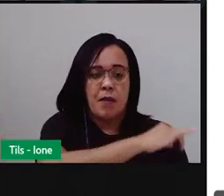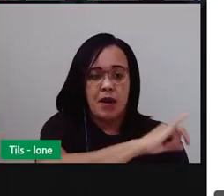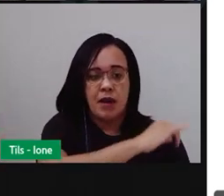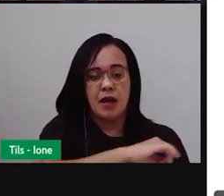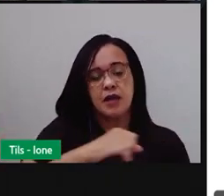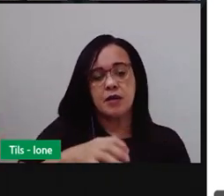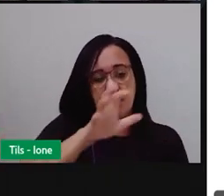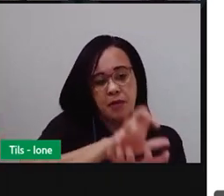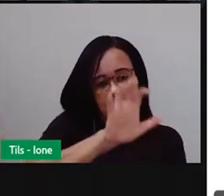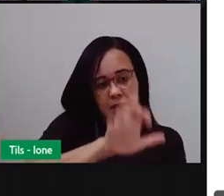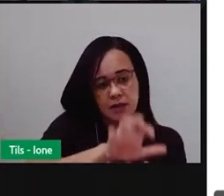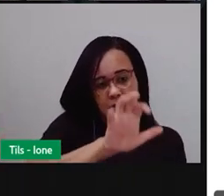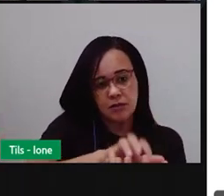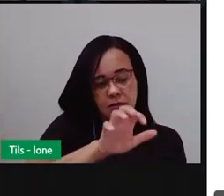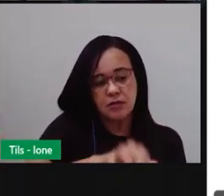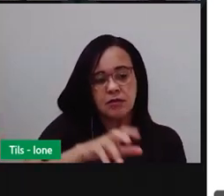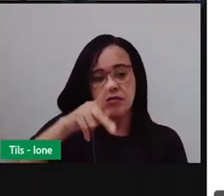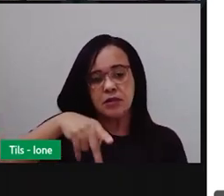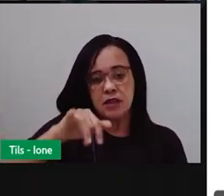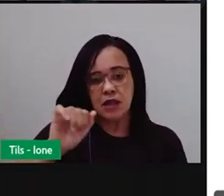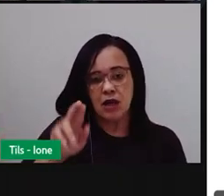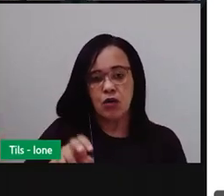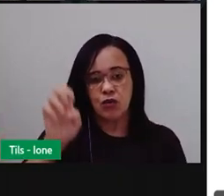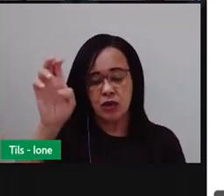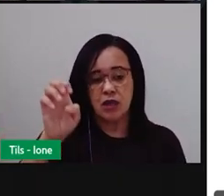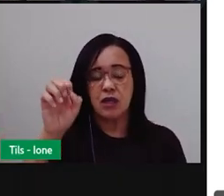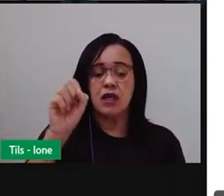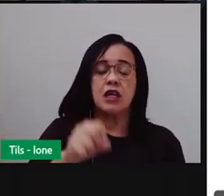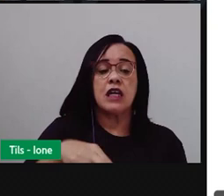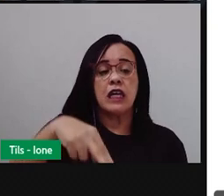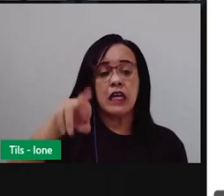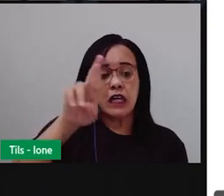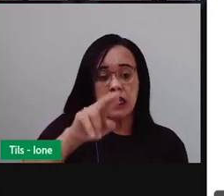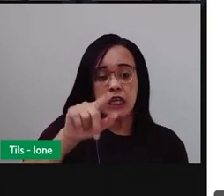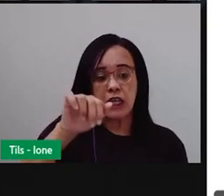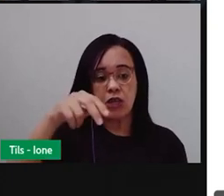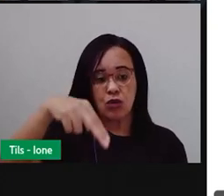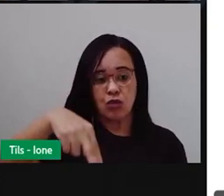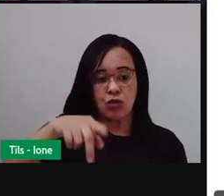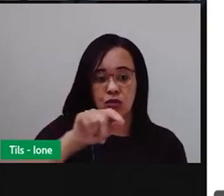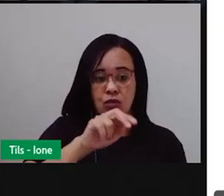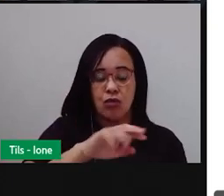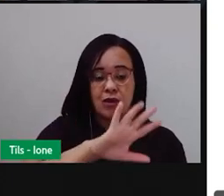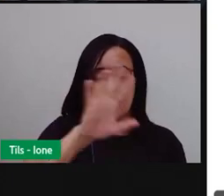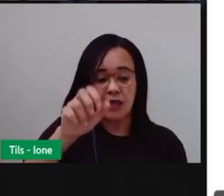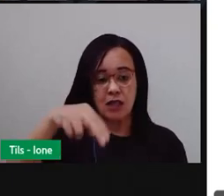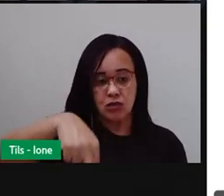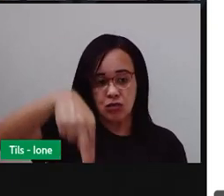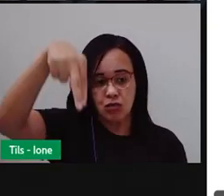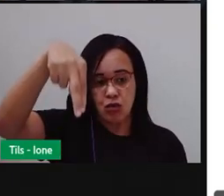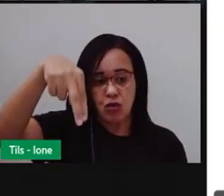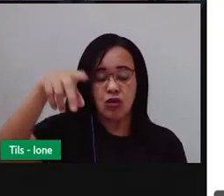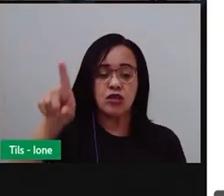Pernambuco, Piauí, Rio Grande do Norte e Sergipe.